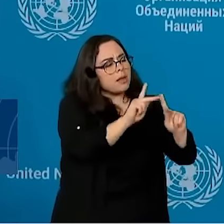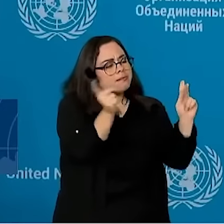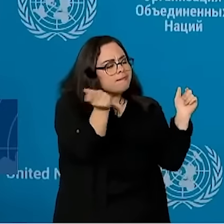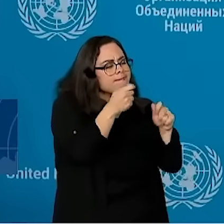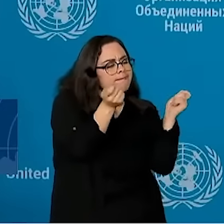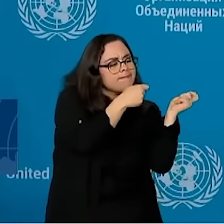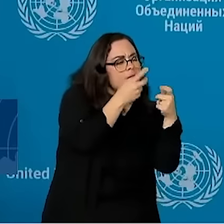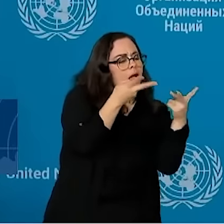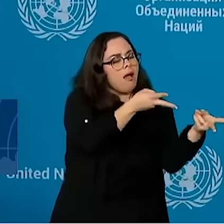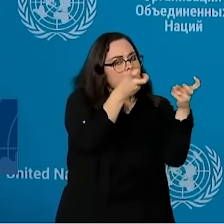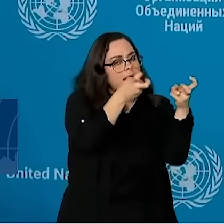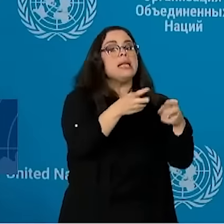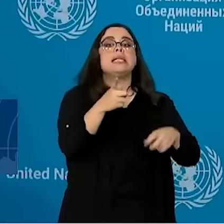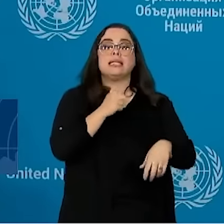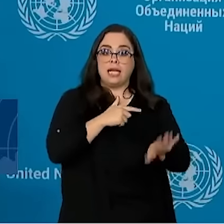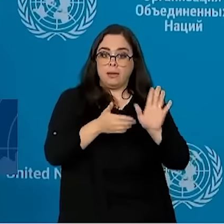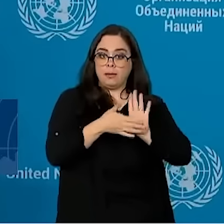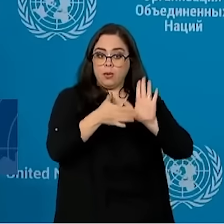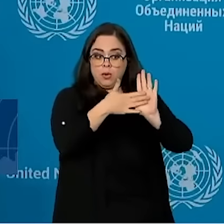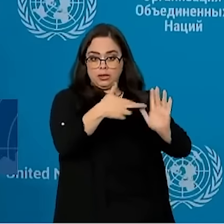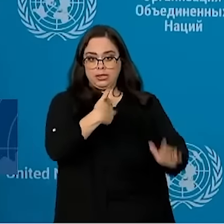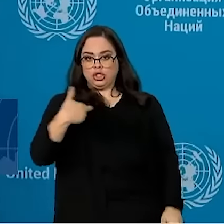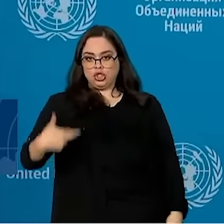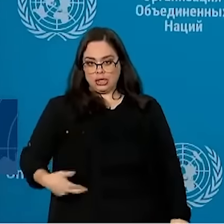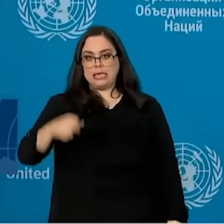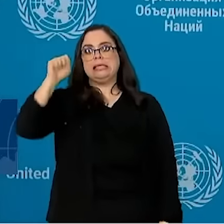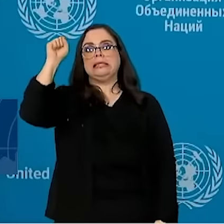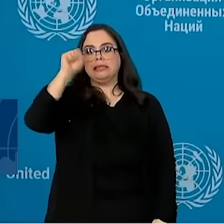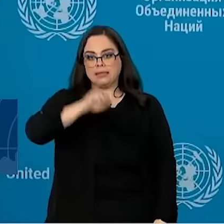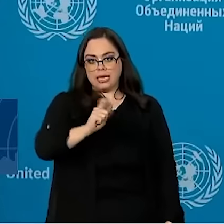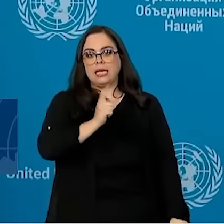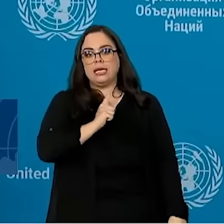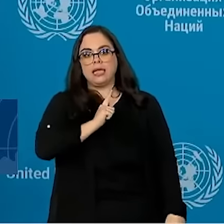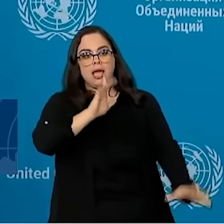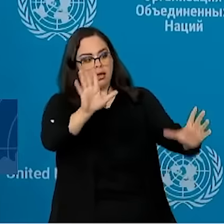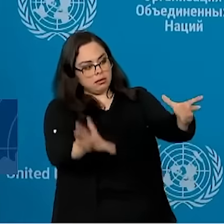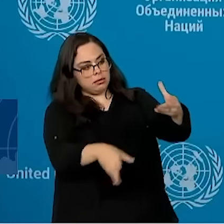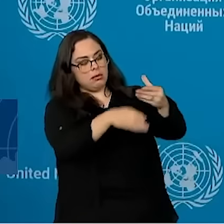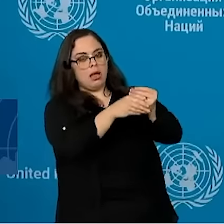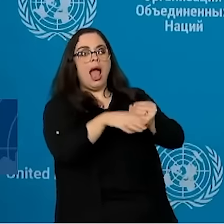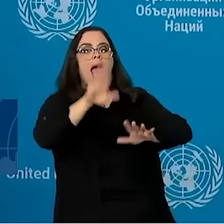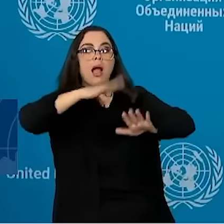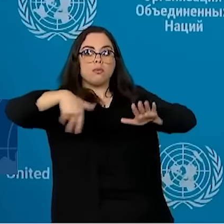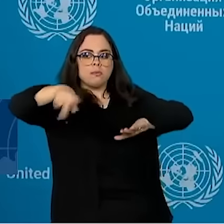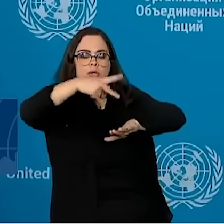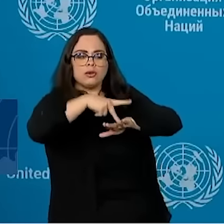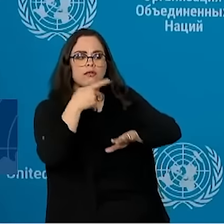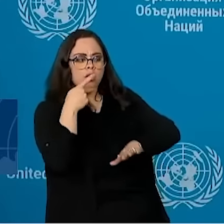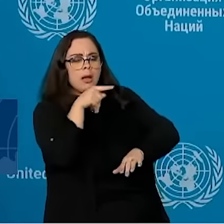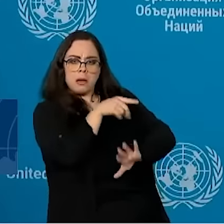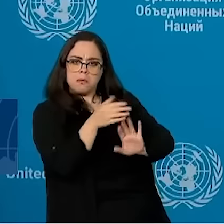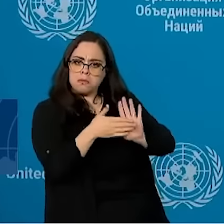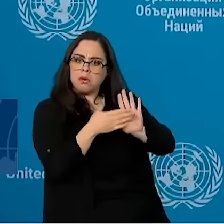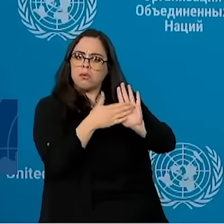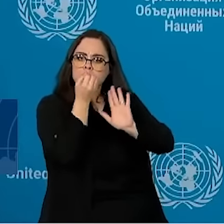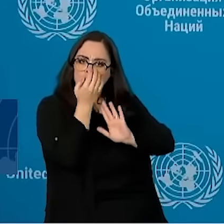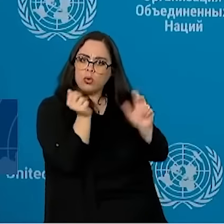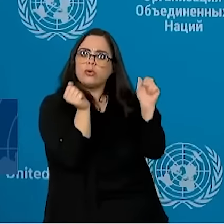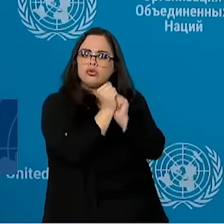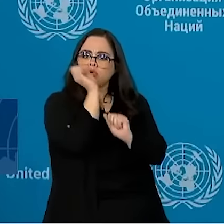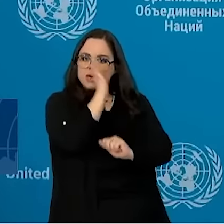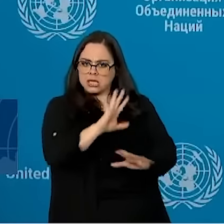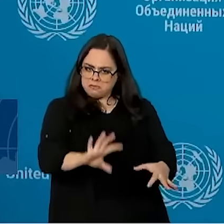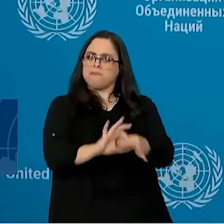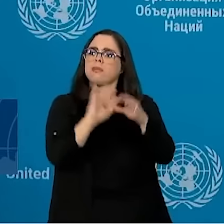Há uma proposta da China, sabe, que tem sido elogiada por algumas pessoas, junto com o Brasil,